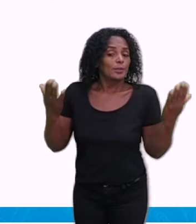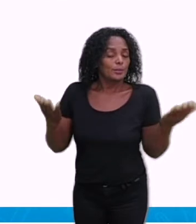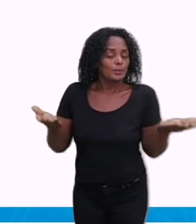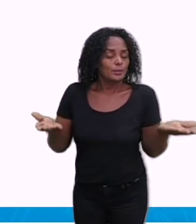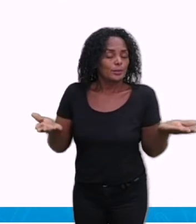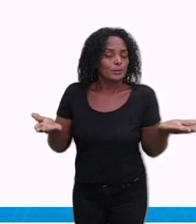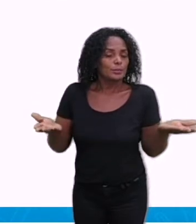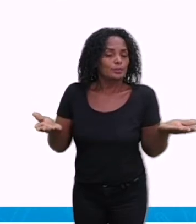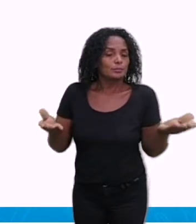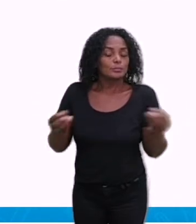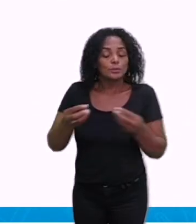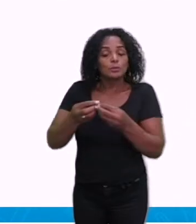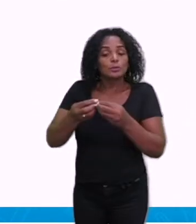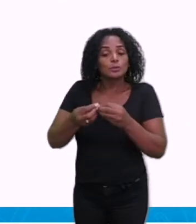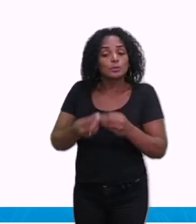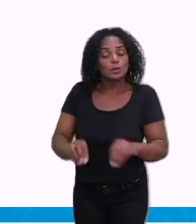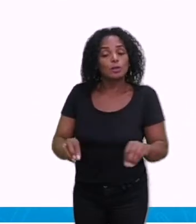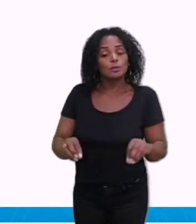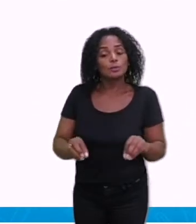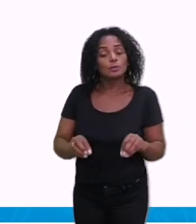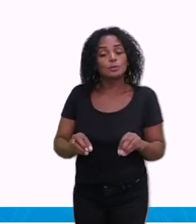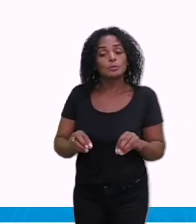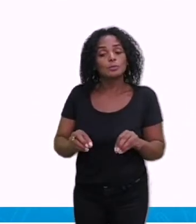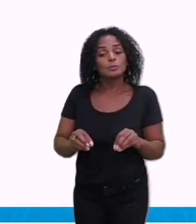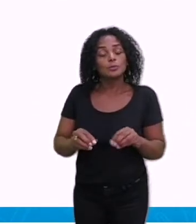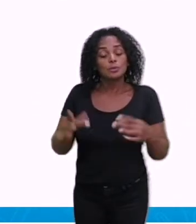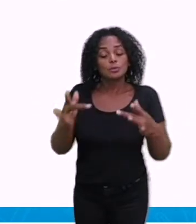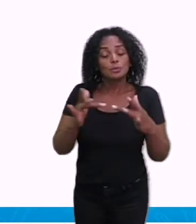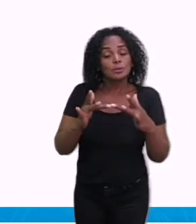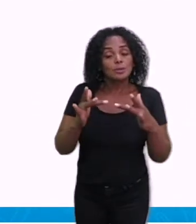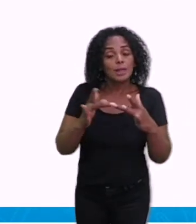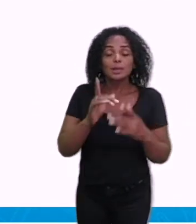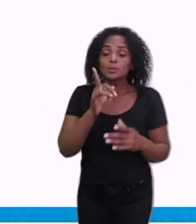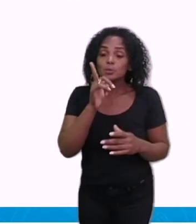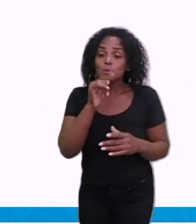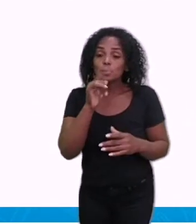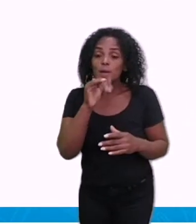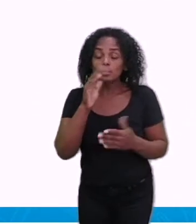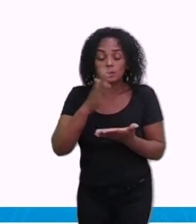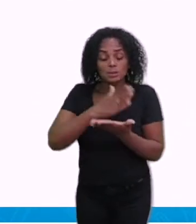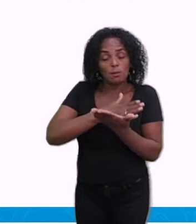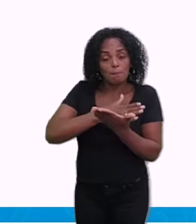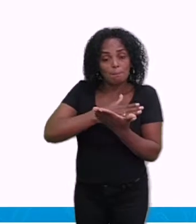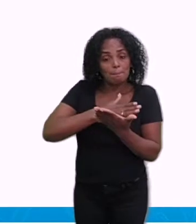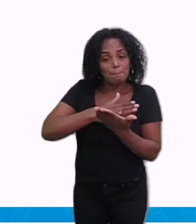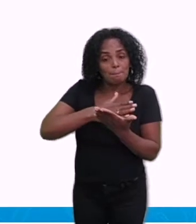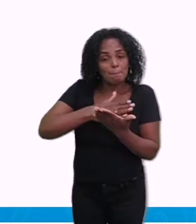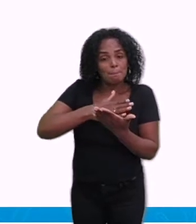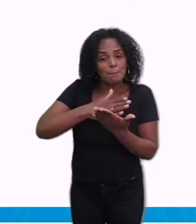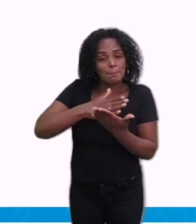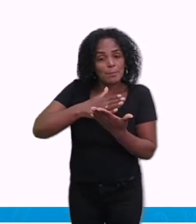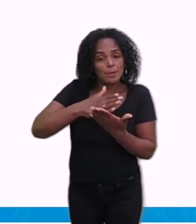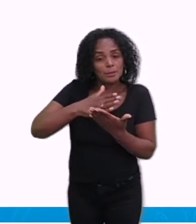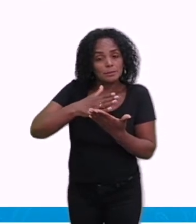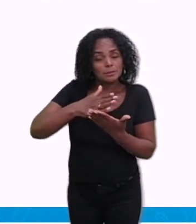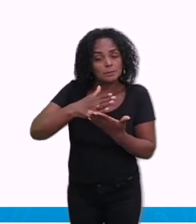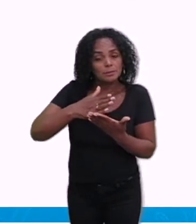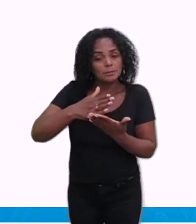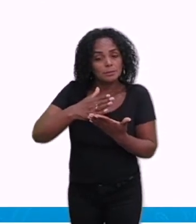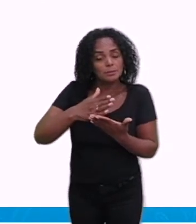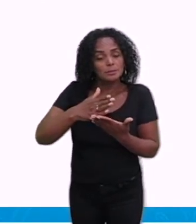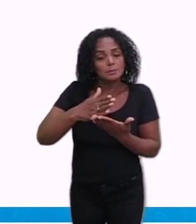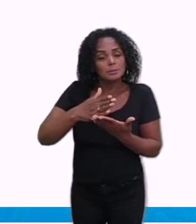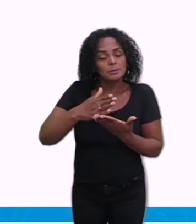esses ovos tem contato com a água. Então eles começam, ó, eles tem quatro estágios